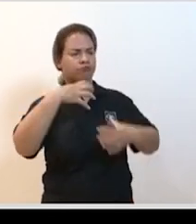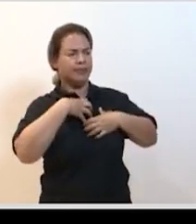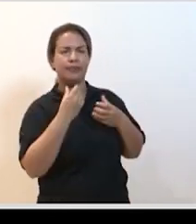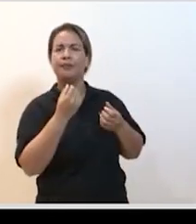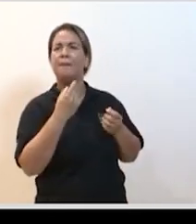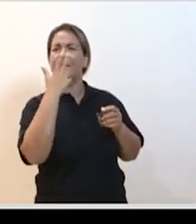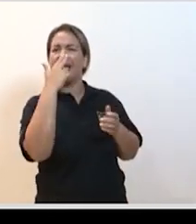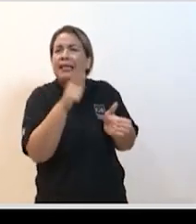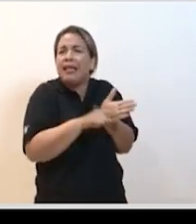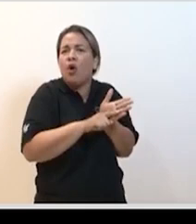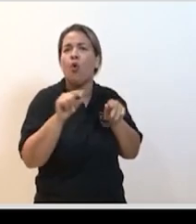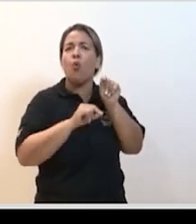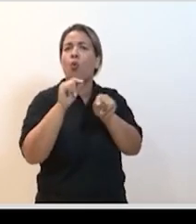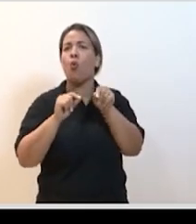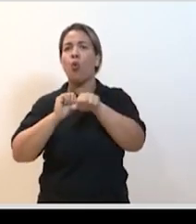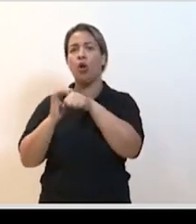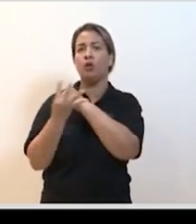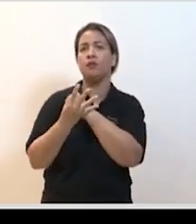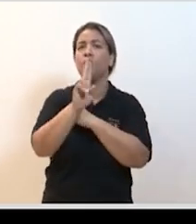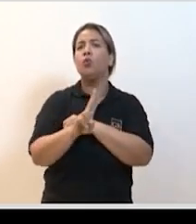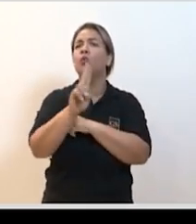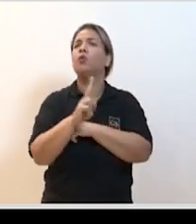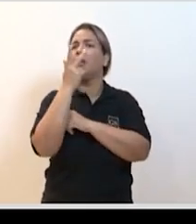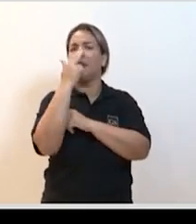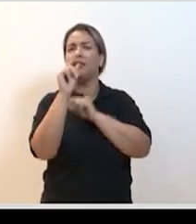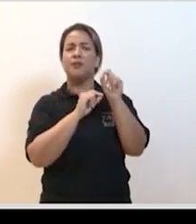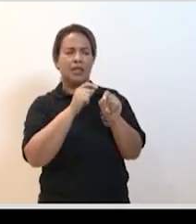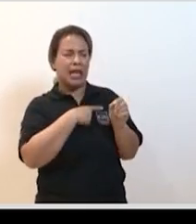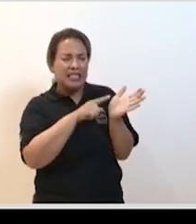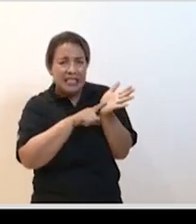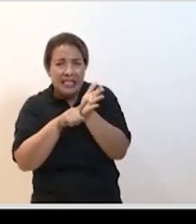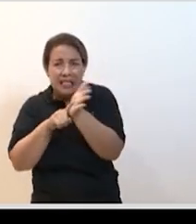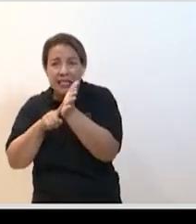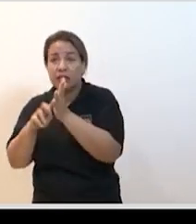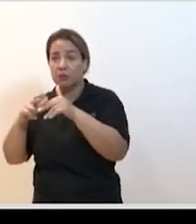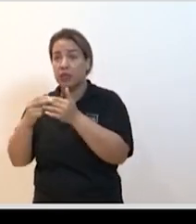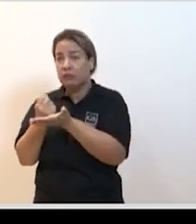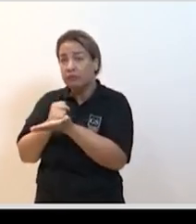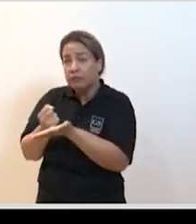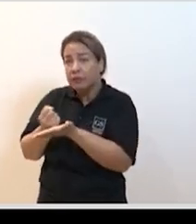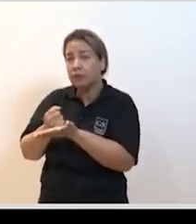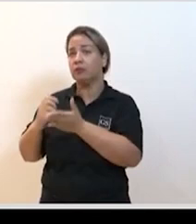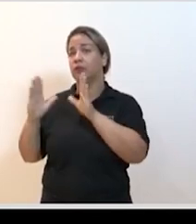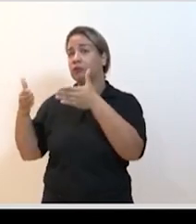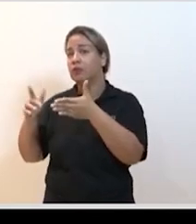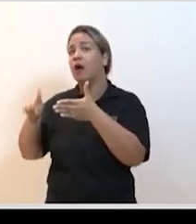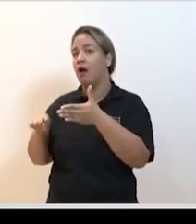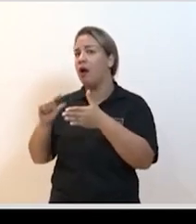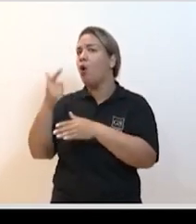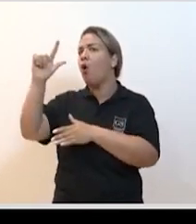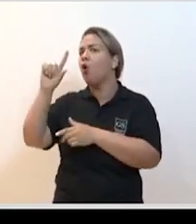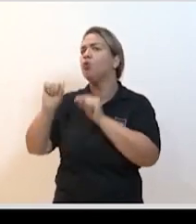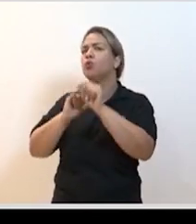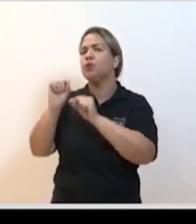porque o vírus usa o mesmo receptor que é explorado por esses fármacos e esse receptor pode acabar ficando